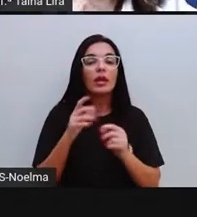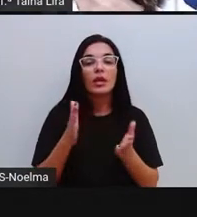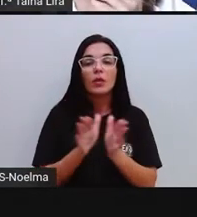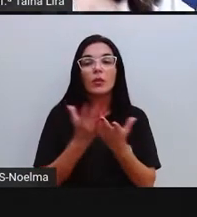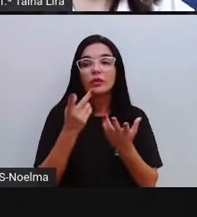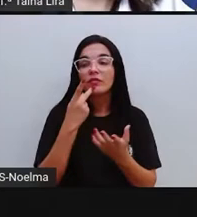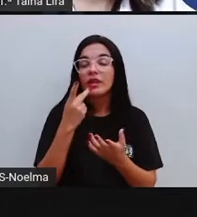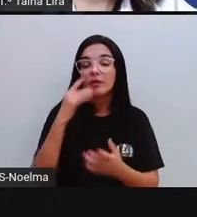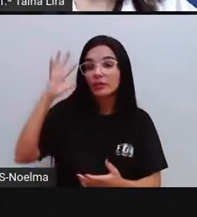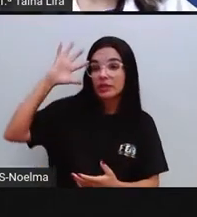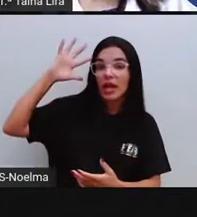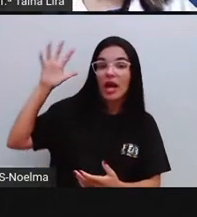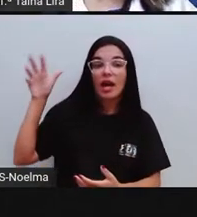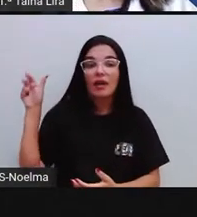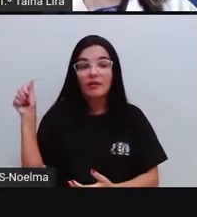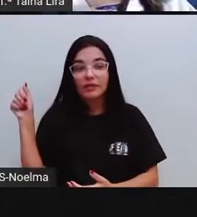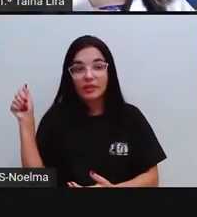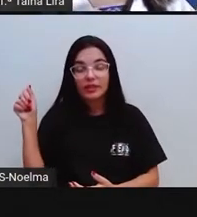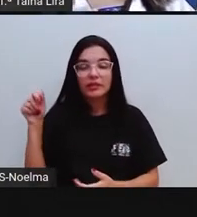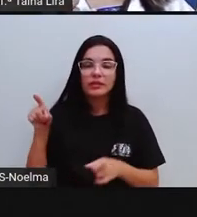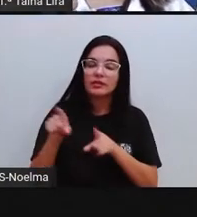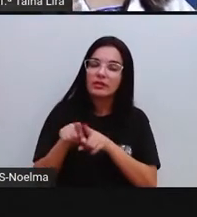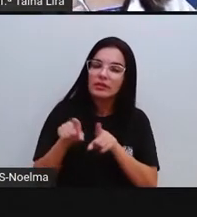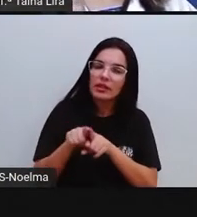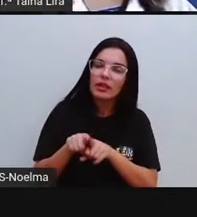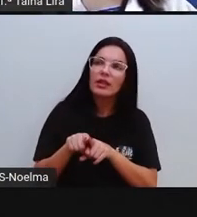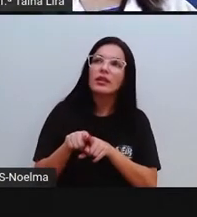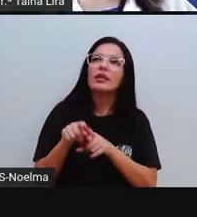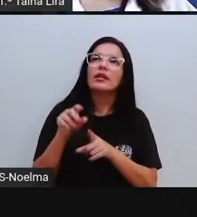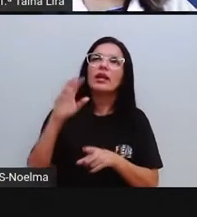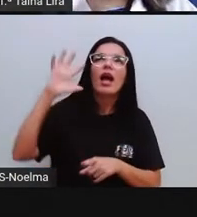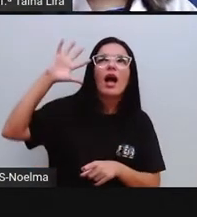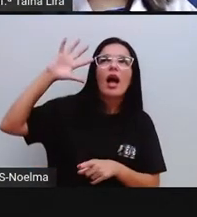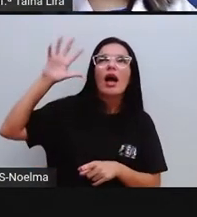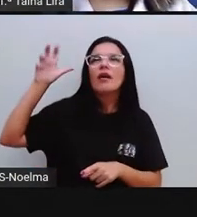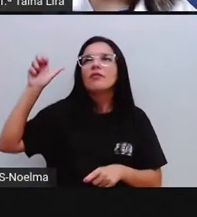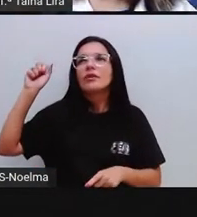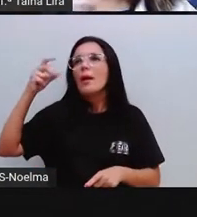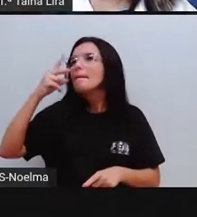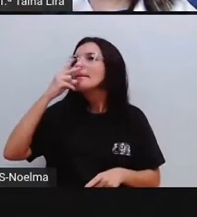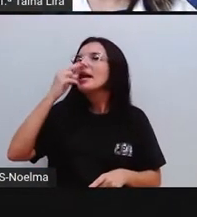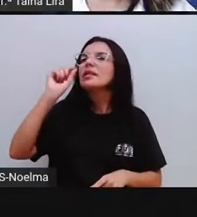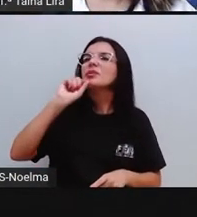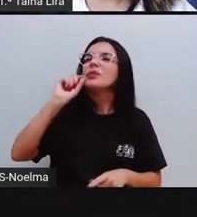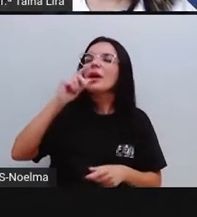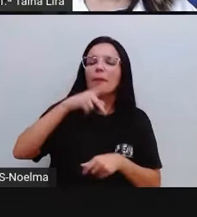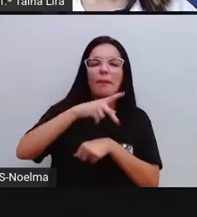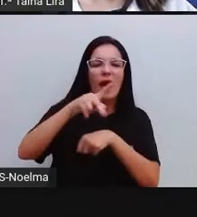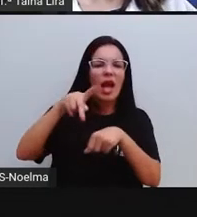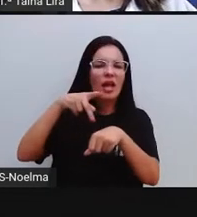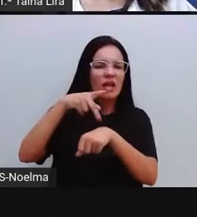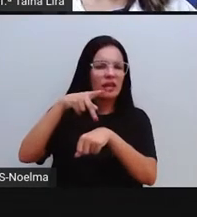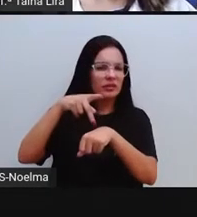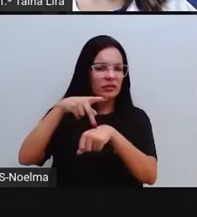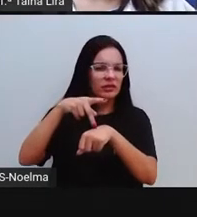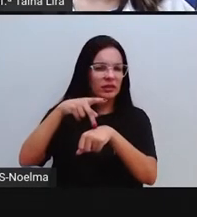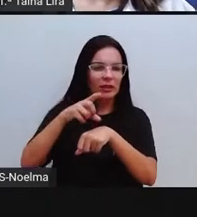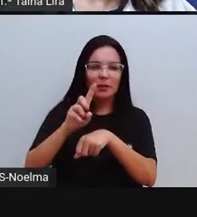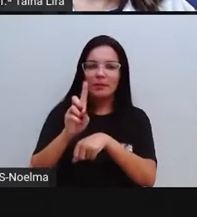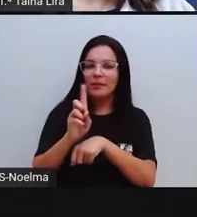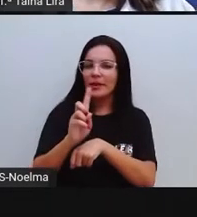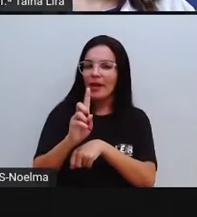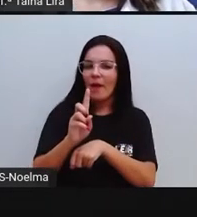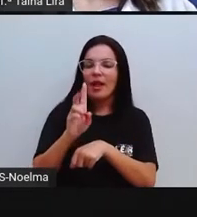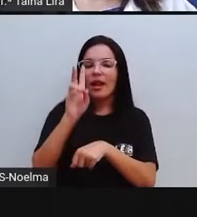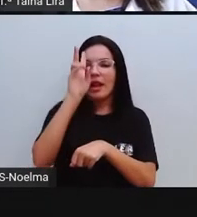falamos sobre África, tá? Quando falamos África, parece que é um país chamado África.